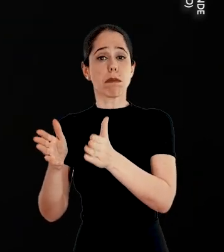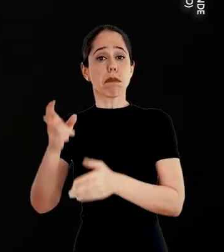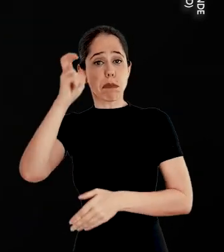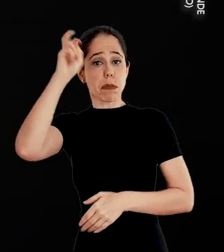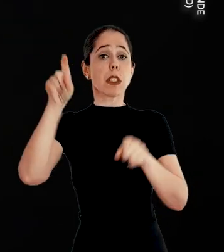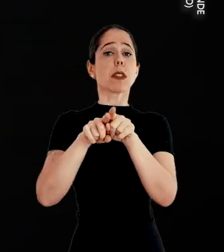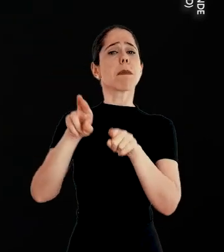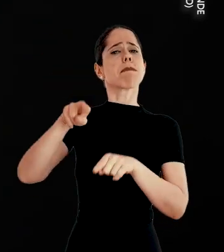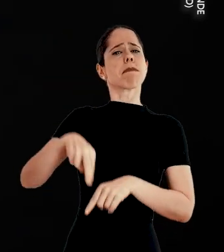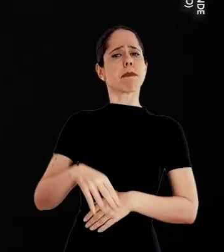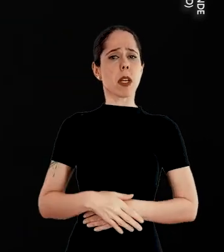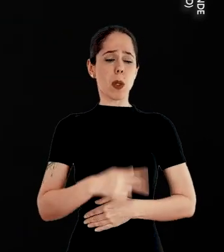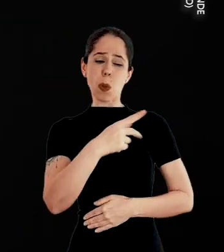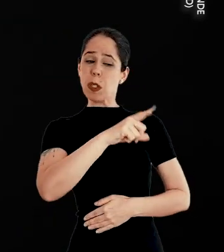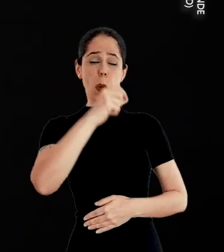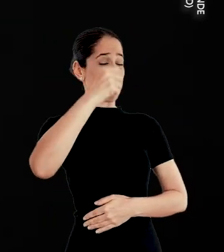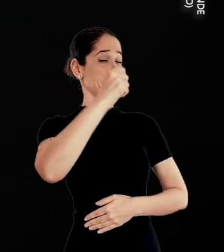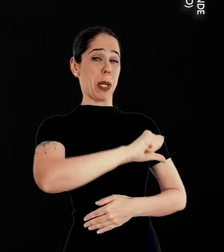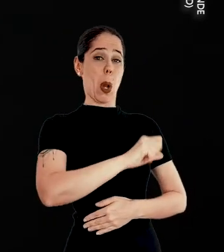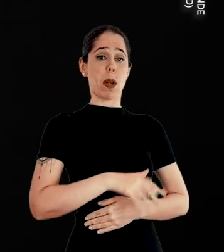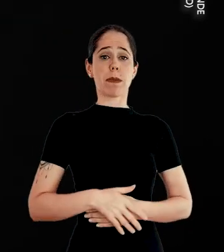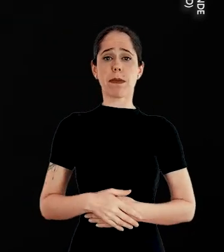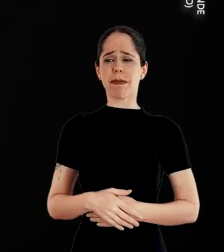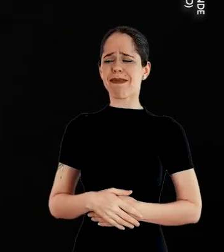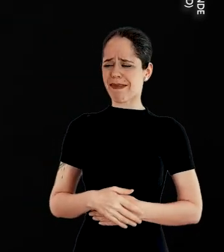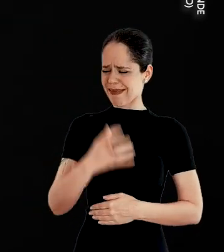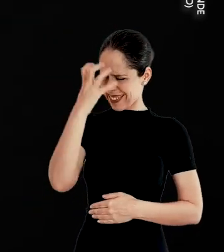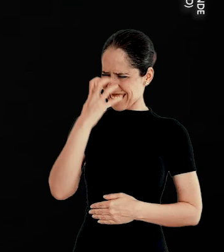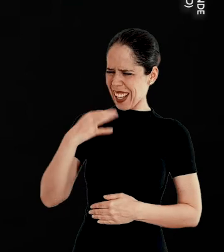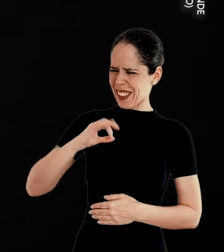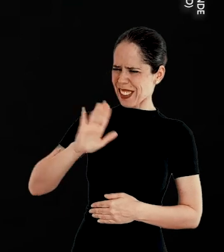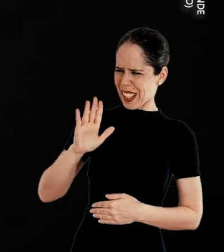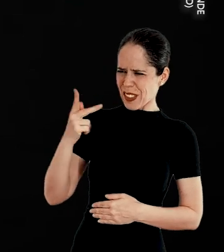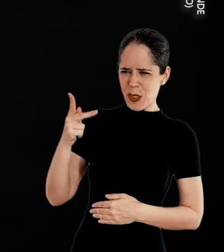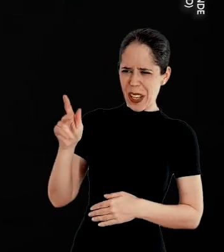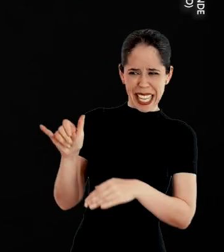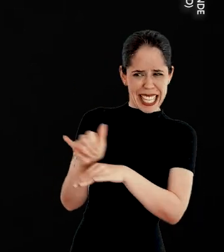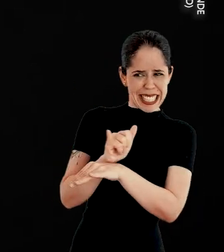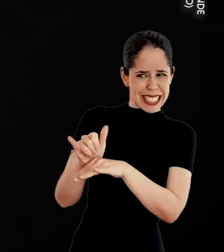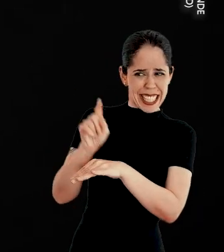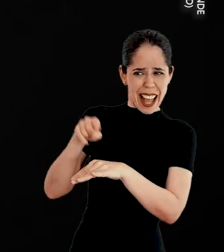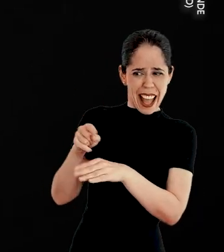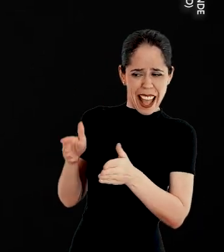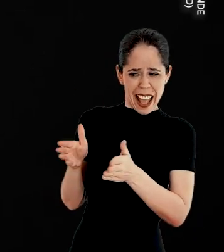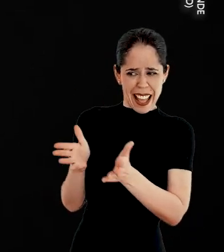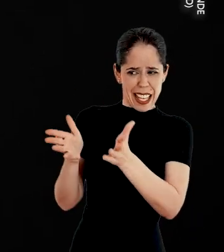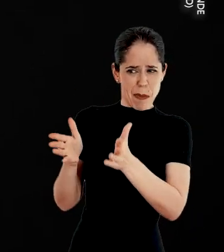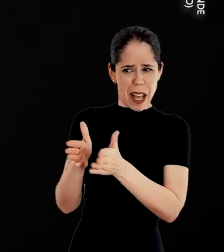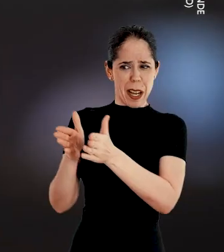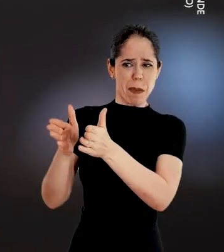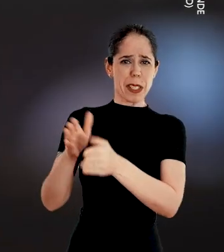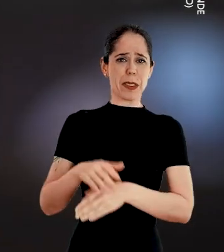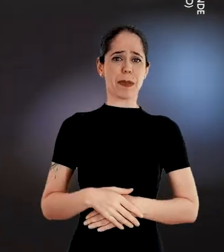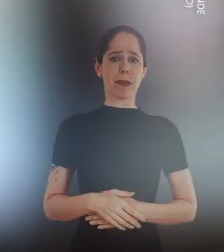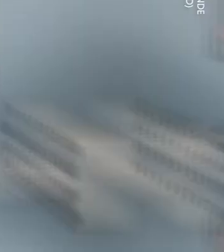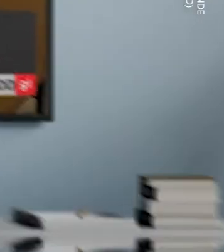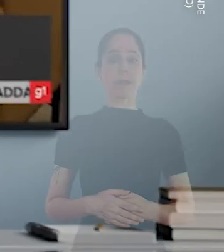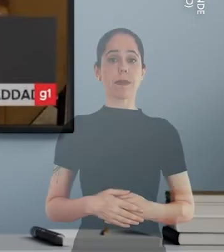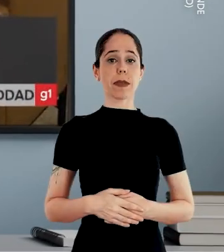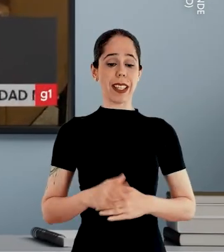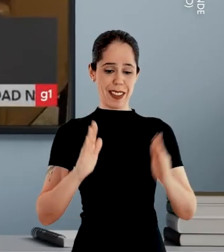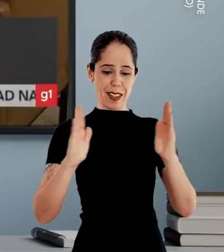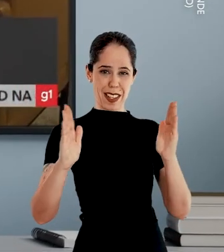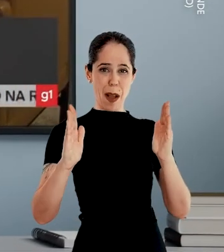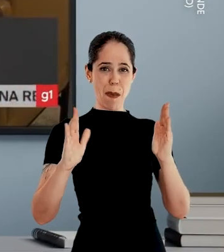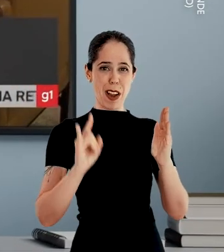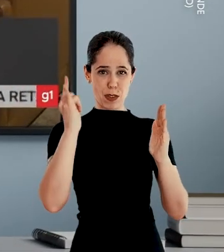caminho inteligente e racional. A sua escolha foi a pior possível. Sério, candidato? Sua alternativa é encaminhar um caminho? Que é